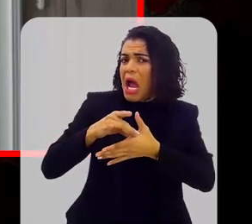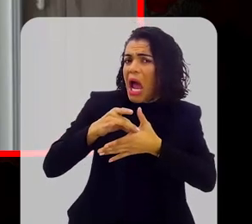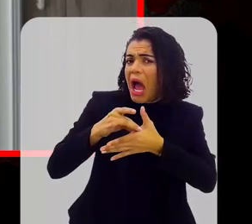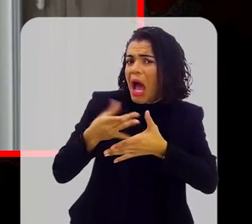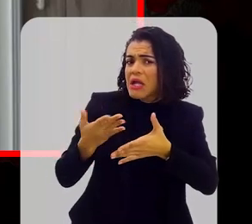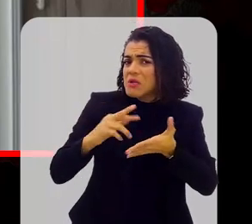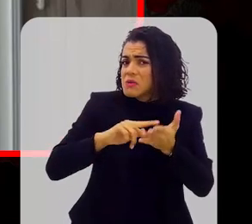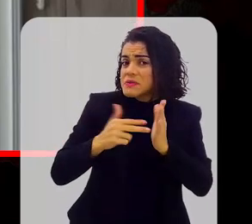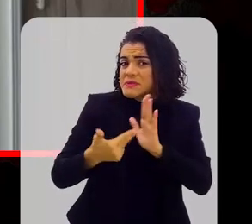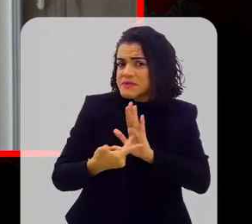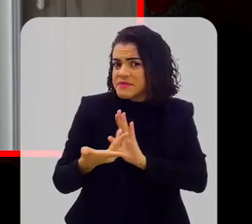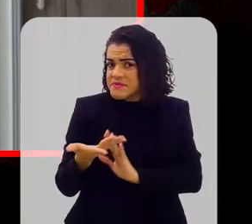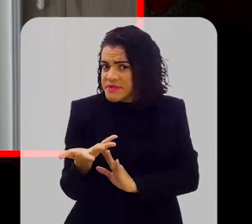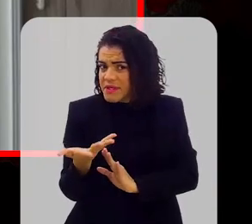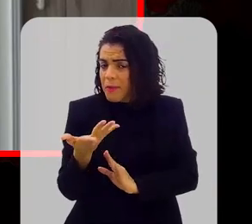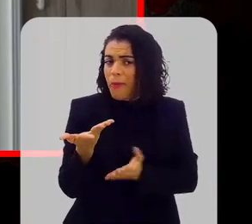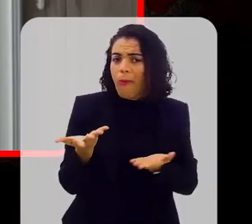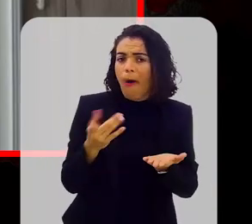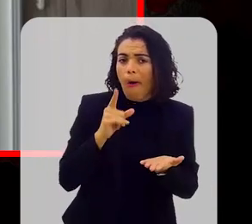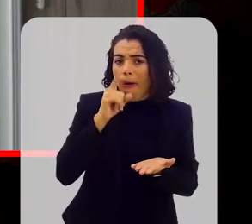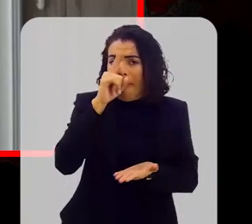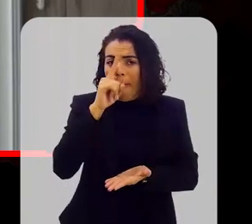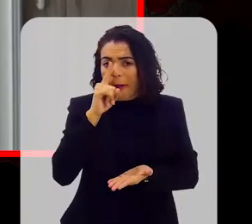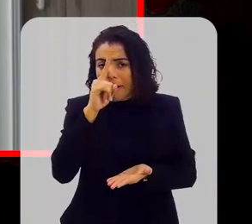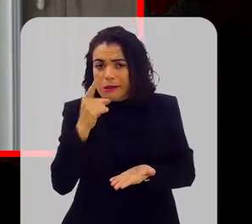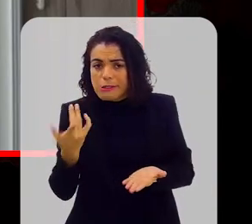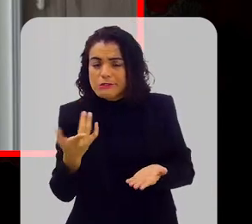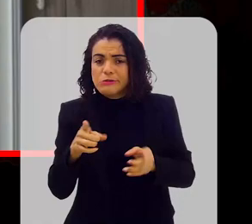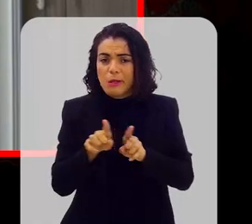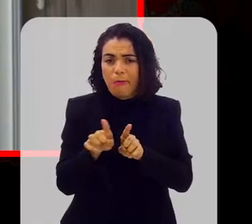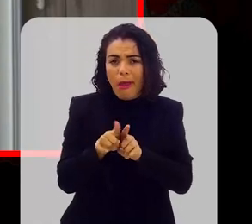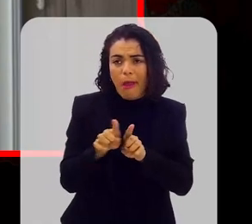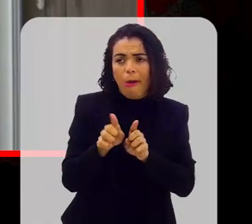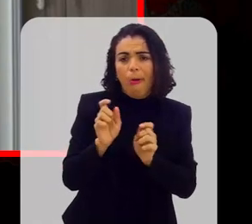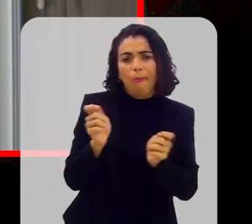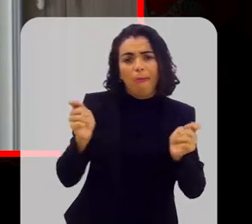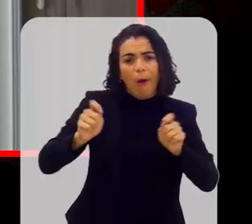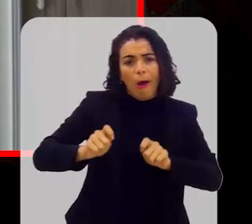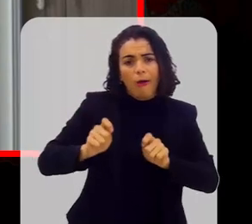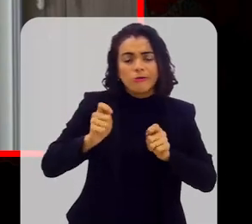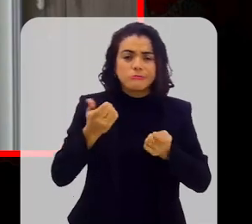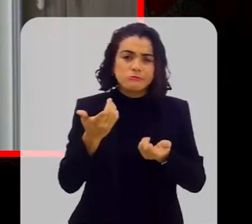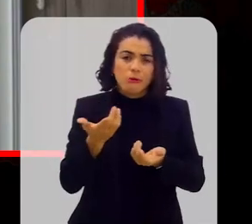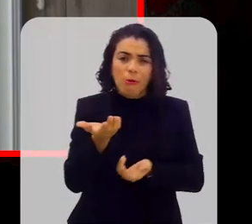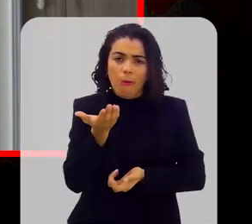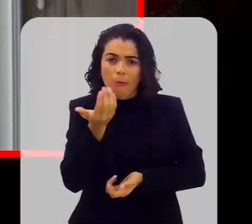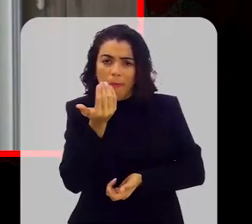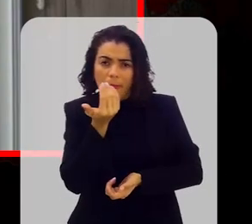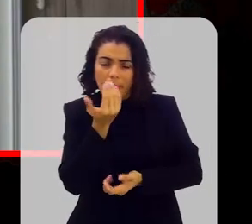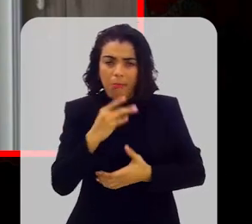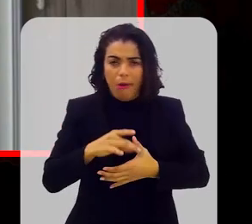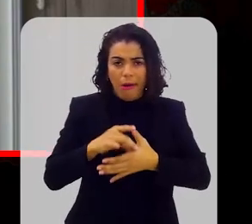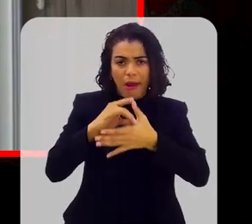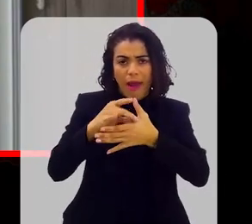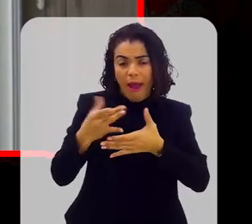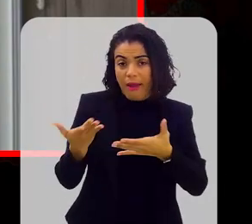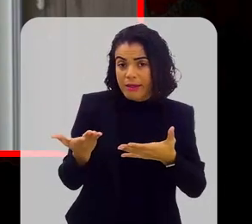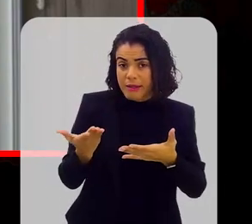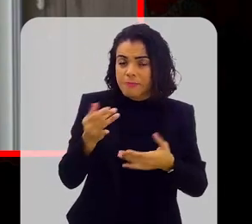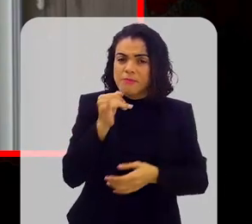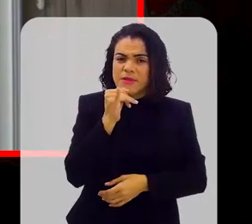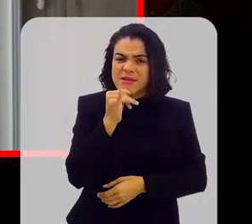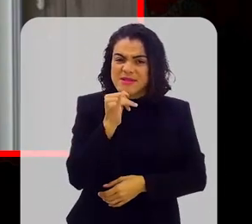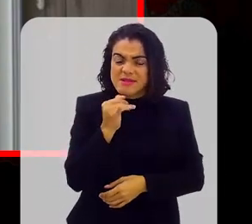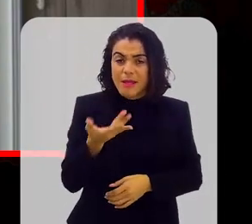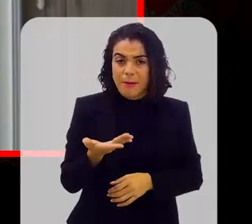dizer muita carne vermelha? Quer dizer, qual seria a frequência ideal, grandemente falando,